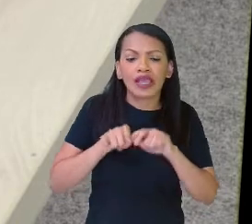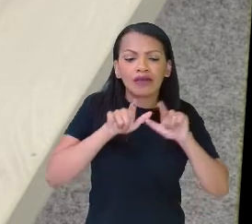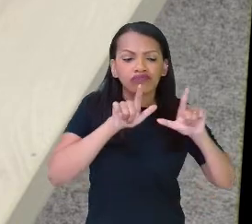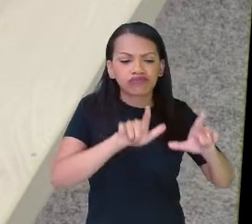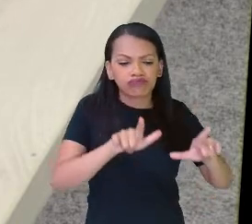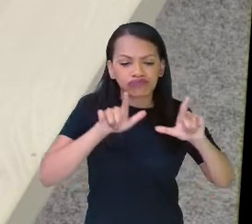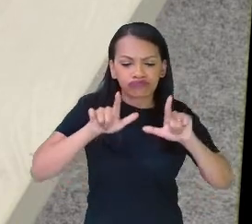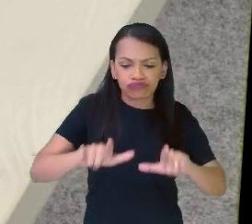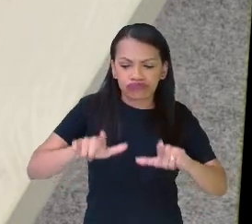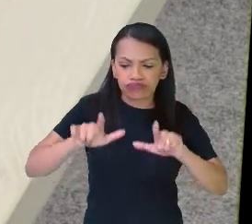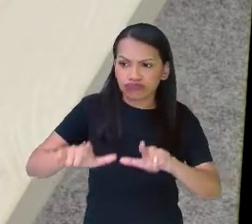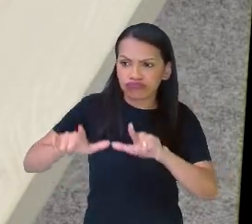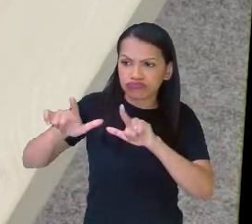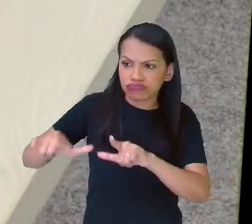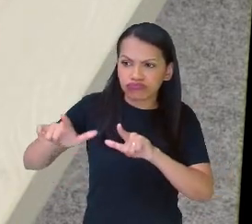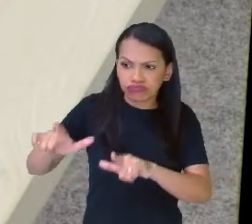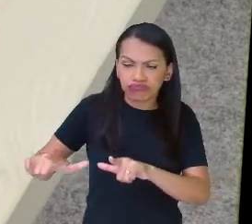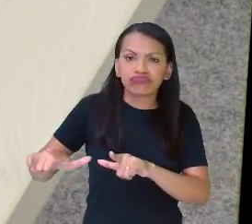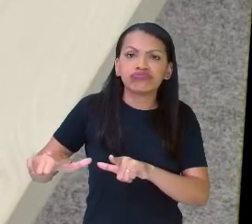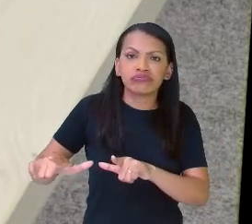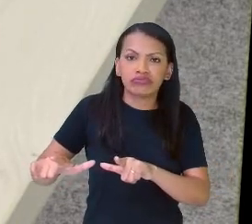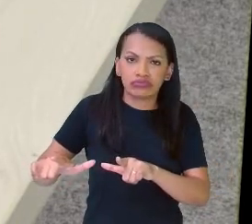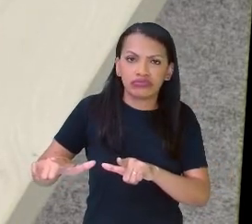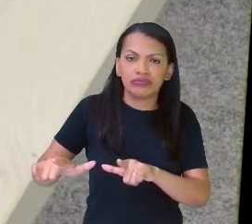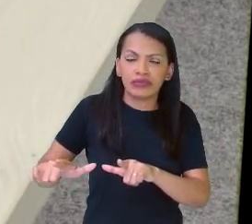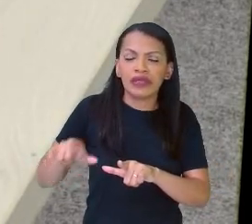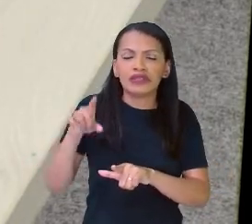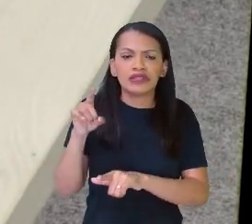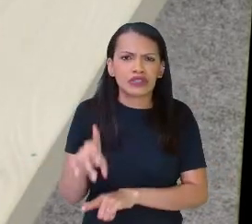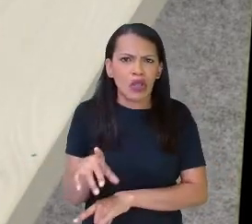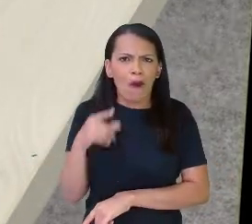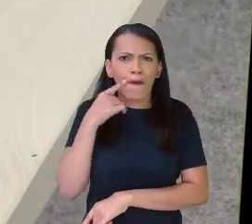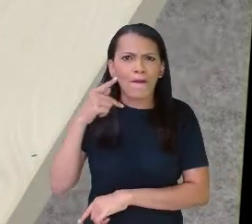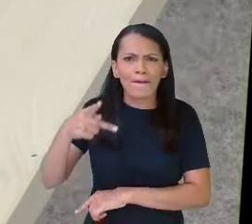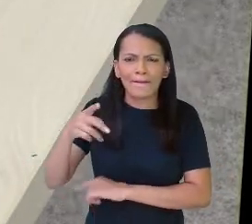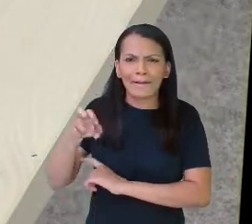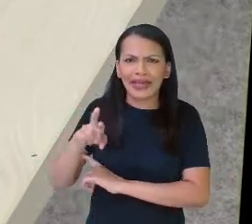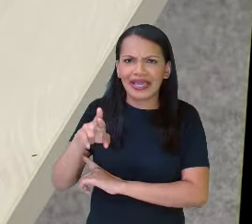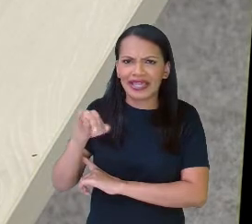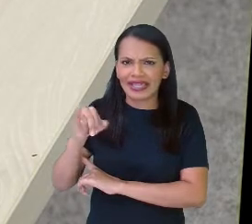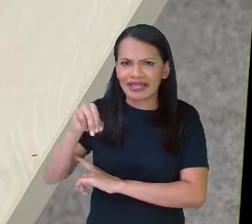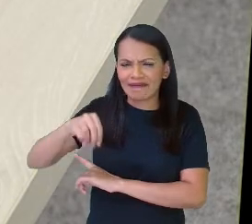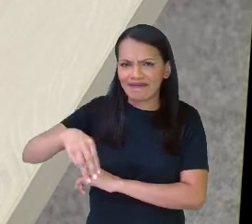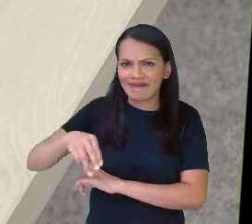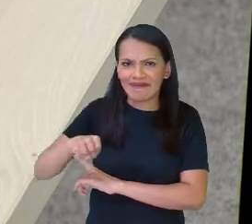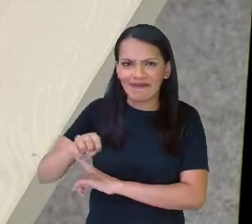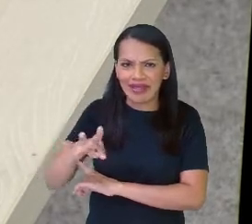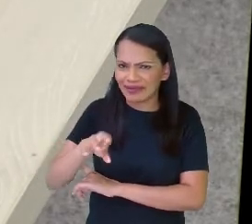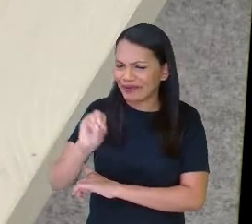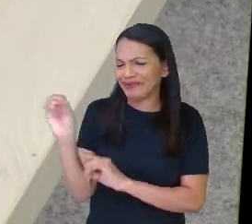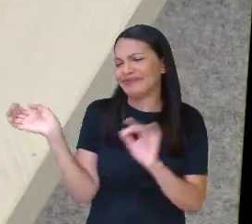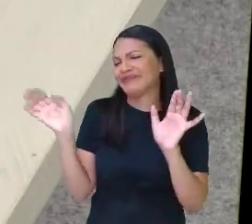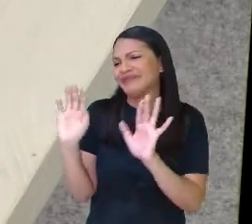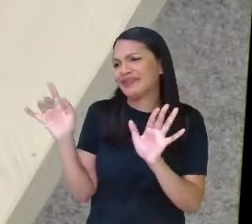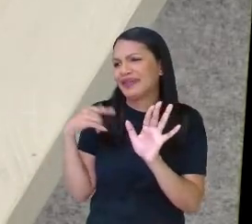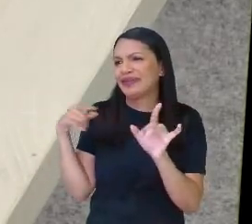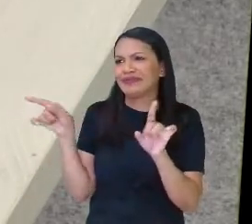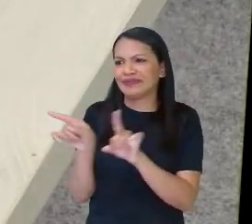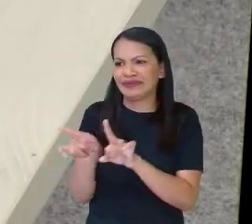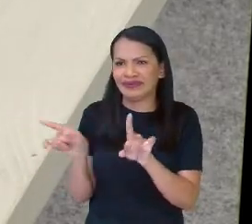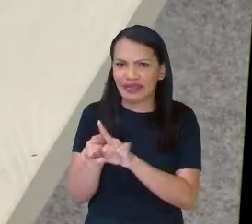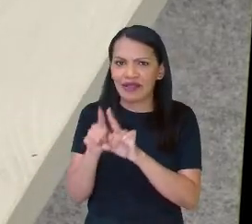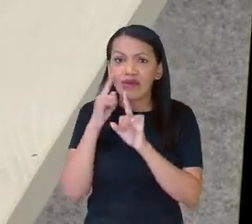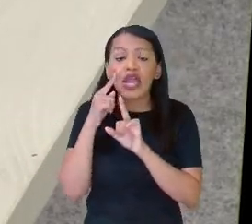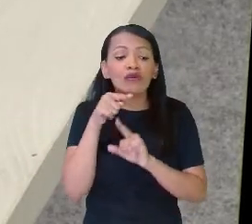iria contar aqui, eu não iria calcular somente o perímetro que estava ao redor, não, porque eu não iria colocar a cerâmica